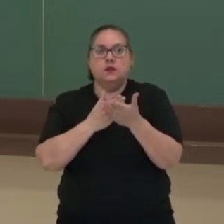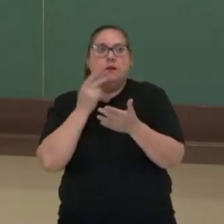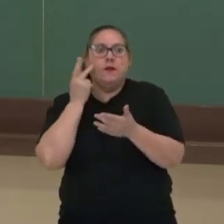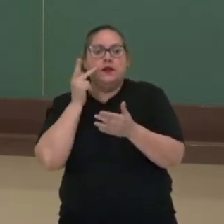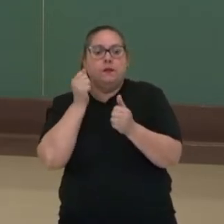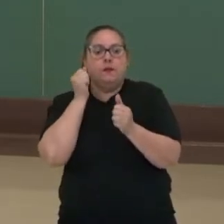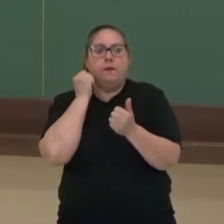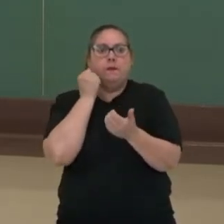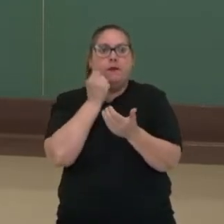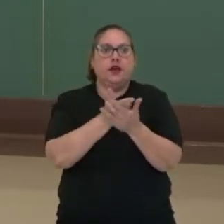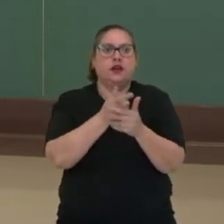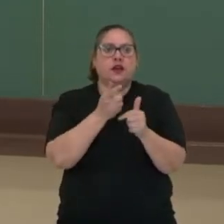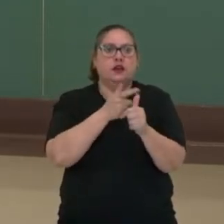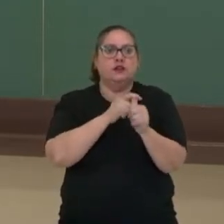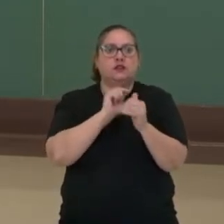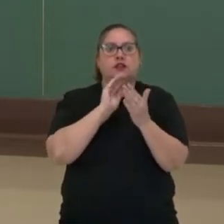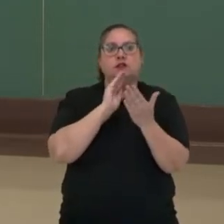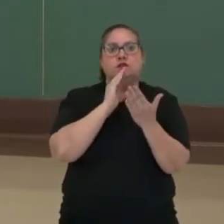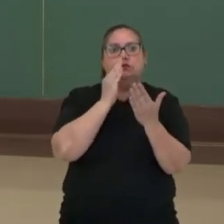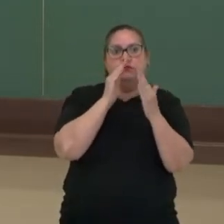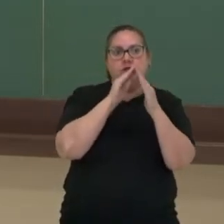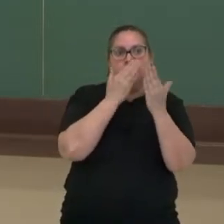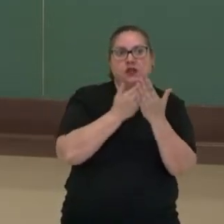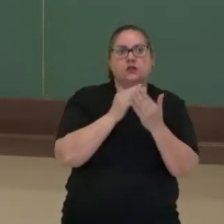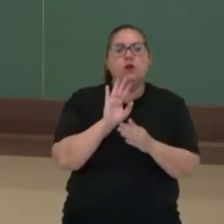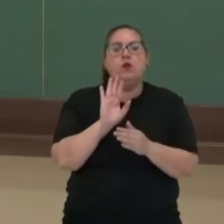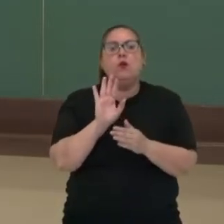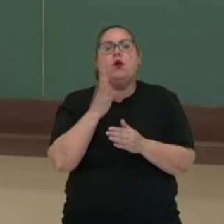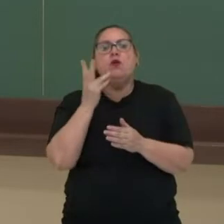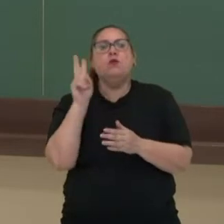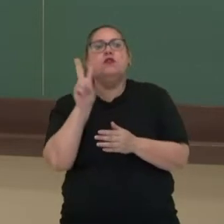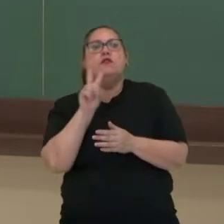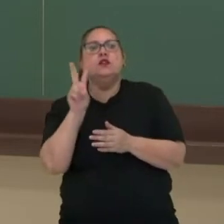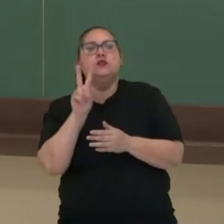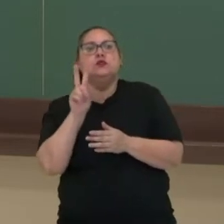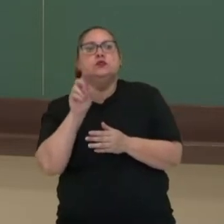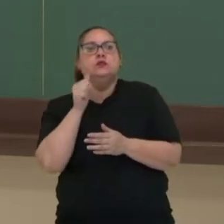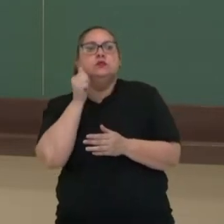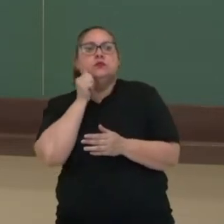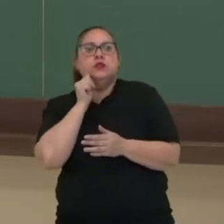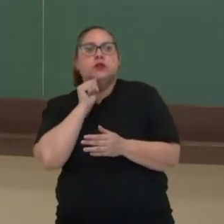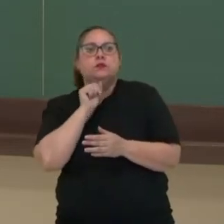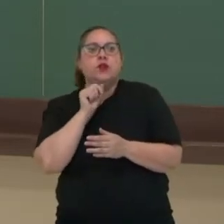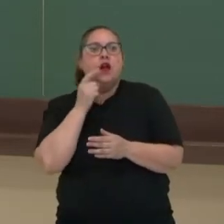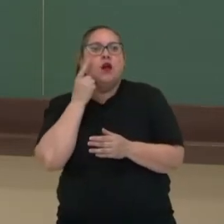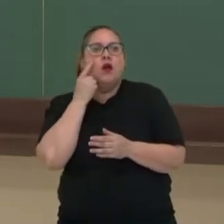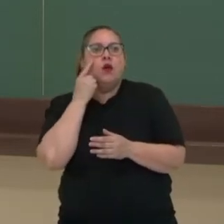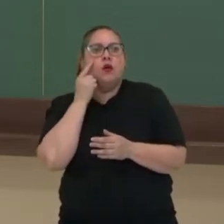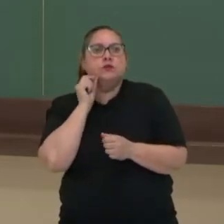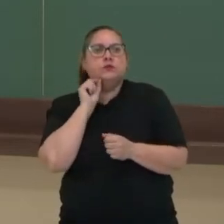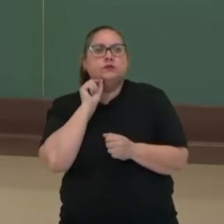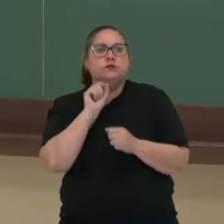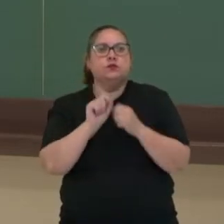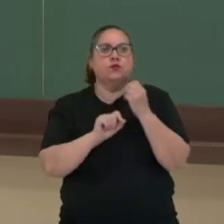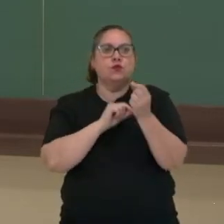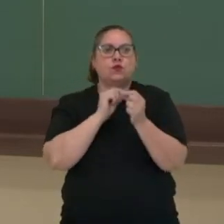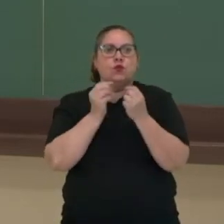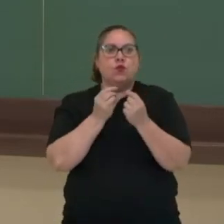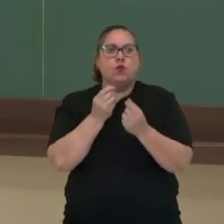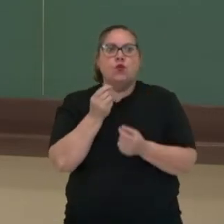pagar o aluguel da sua casa? Qual que é o valor do aluguel da Renata? Então olha só aqui comigo, vamos lá.